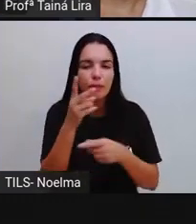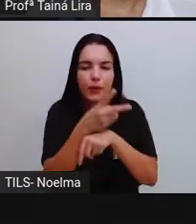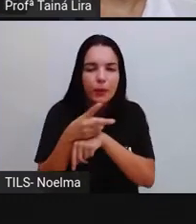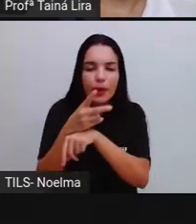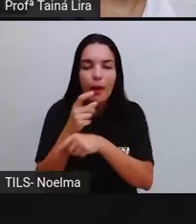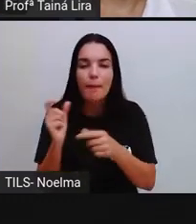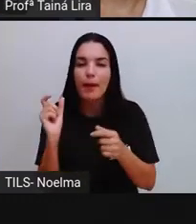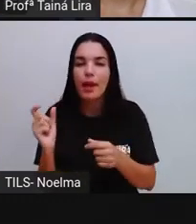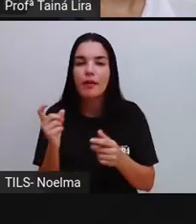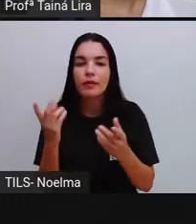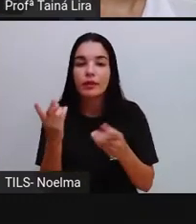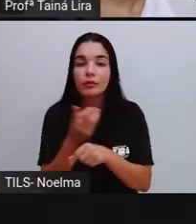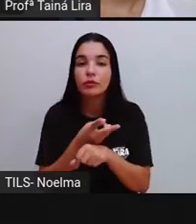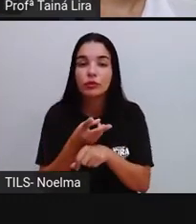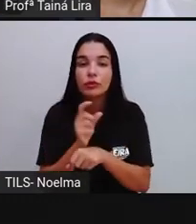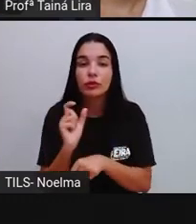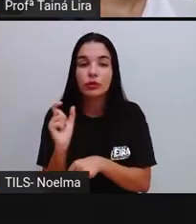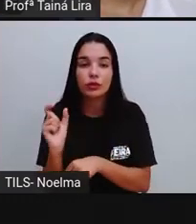Olha lá,